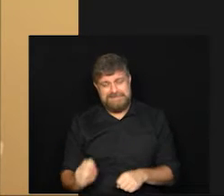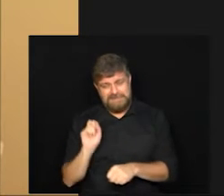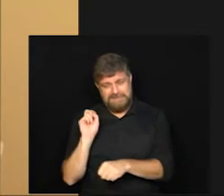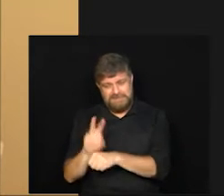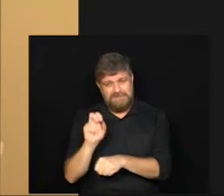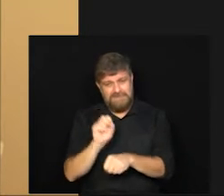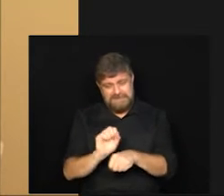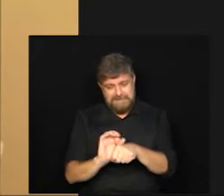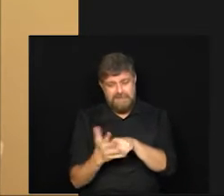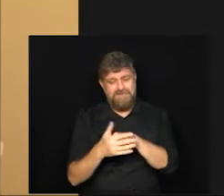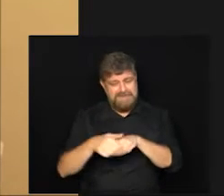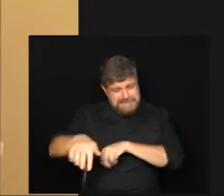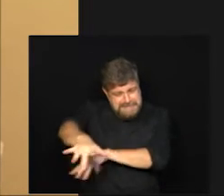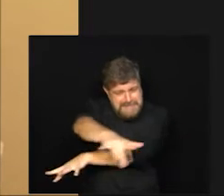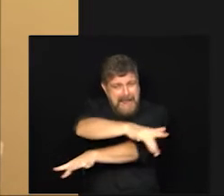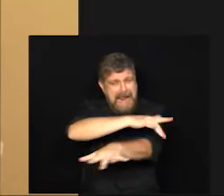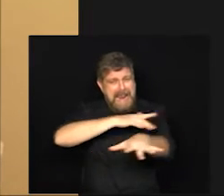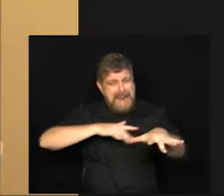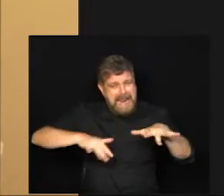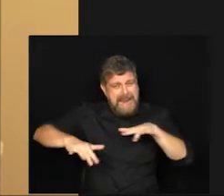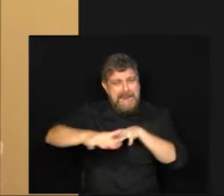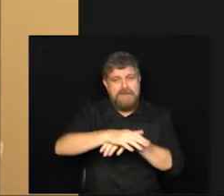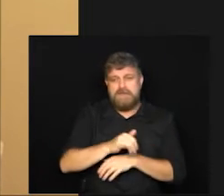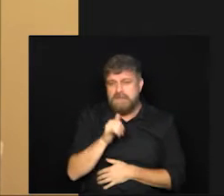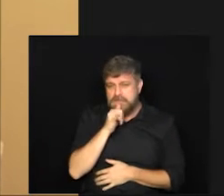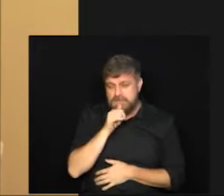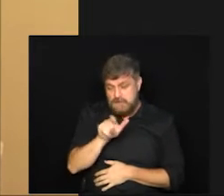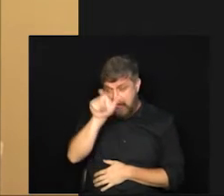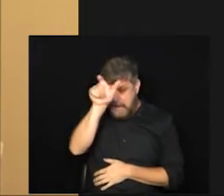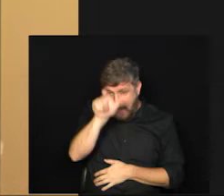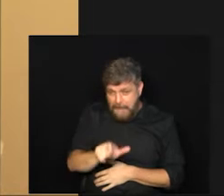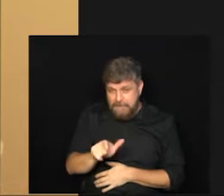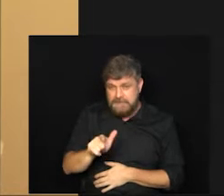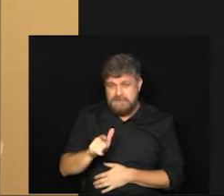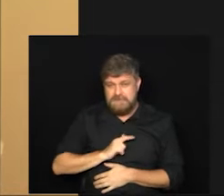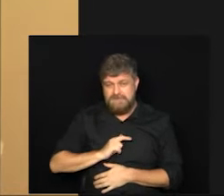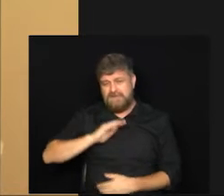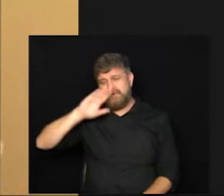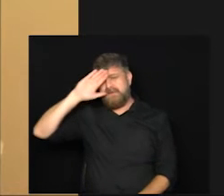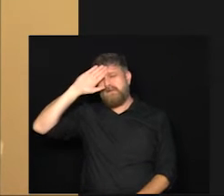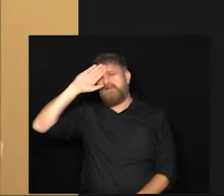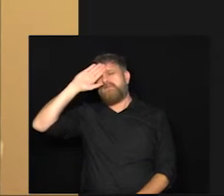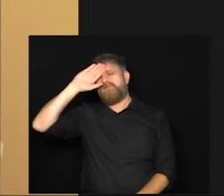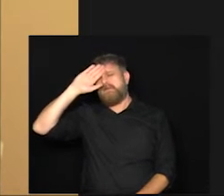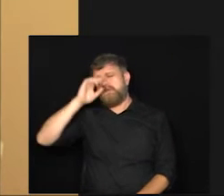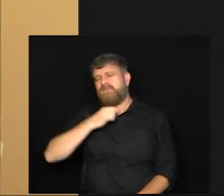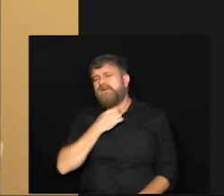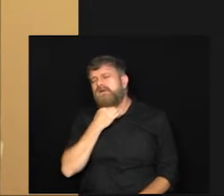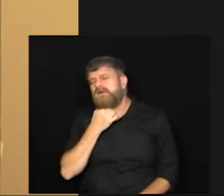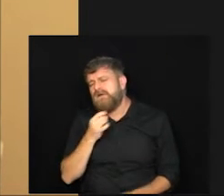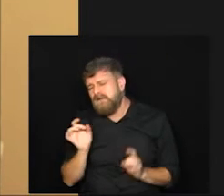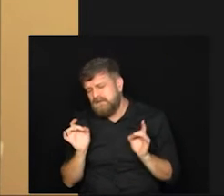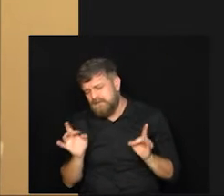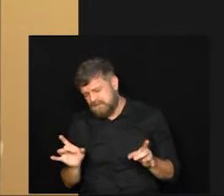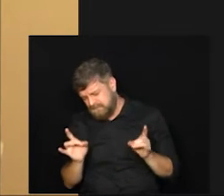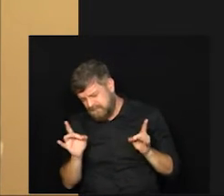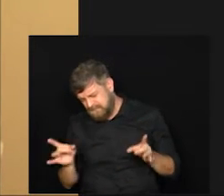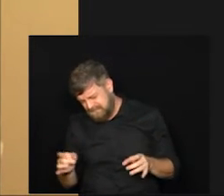do covid então se o paciente apresentar febre dor de garganta